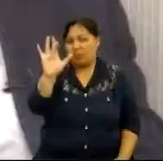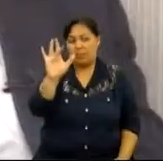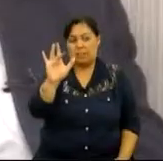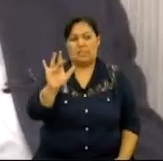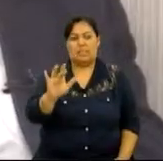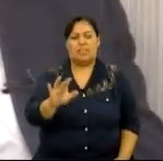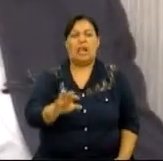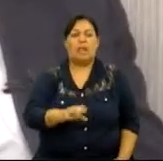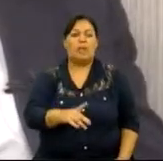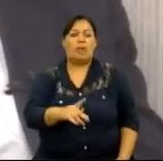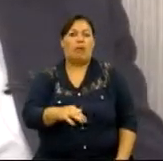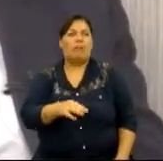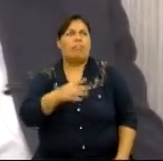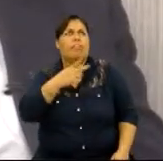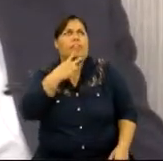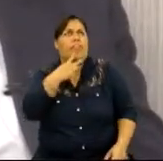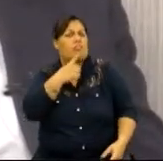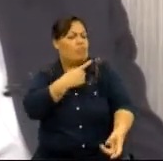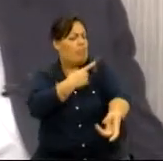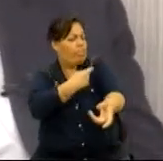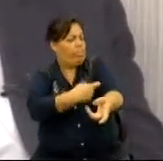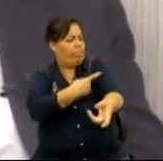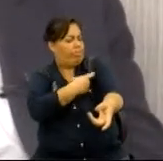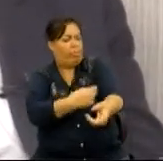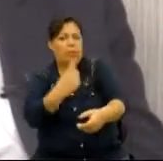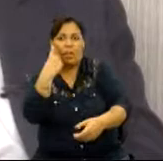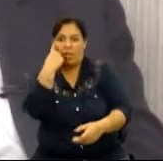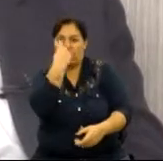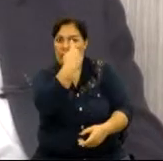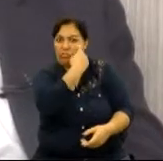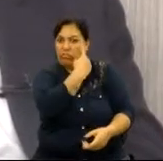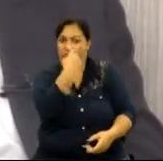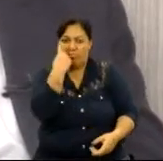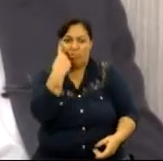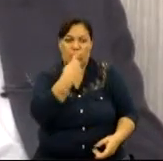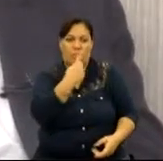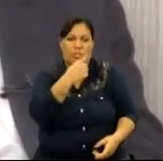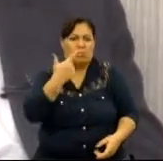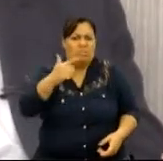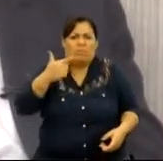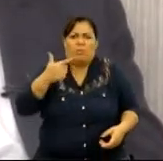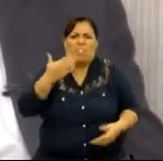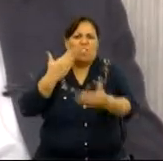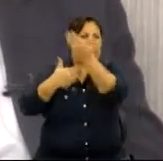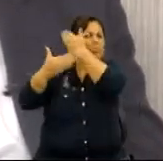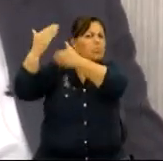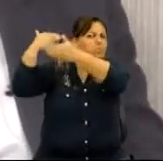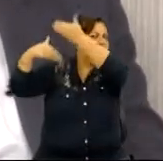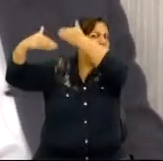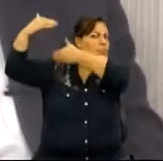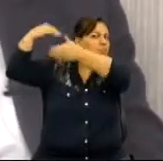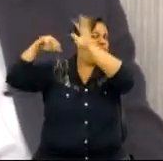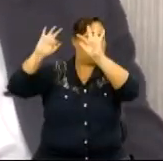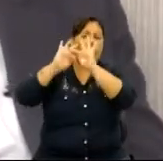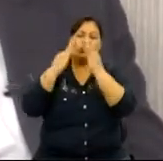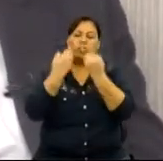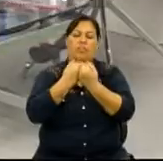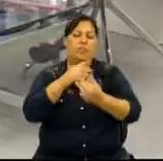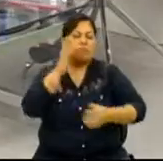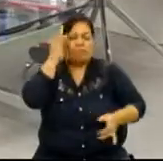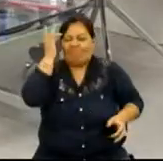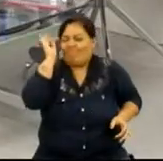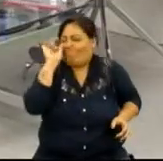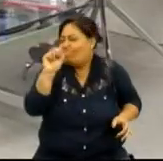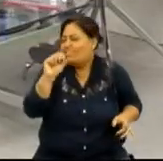Não se sabe. Ela teve uma hemorragia ocular, que a gente não tem os... Não era uma coisa genética? Não era uma Com a